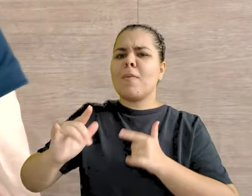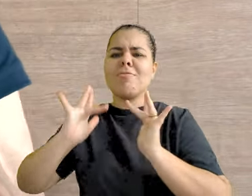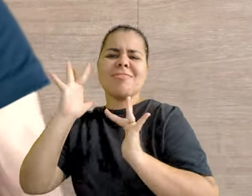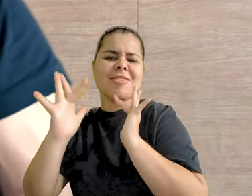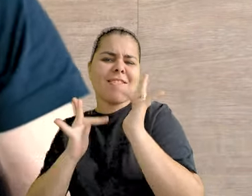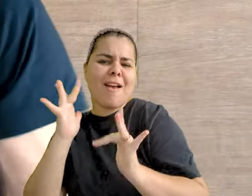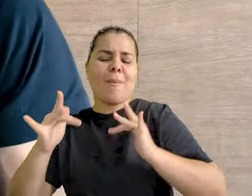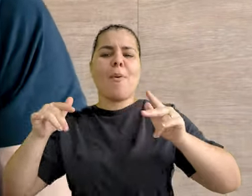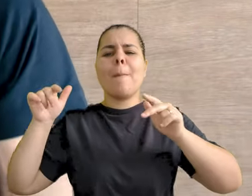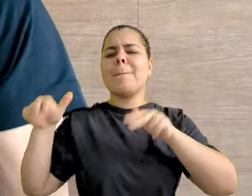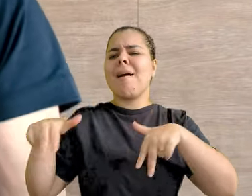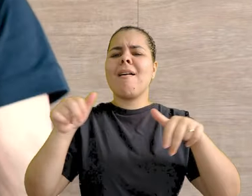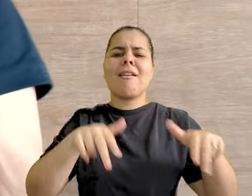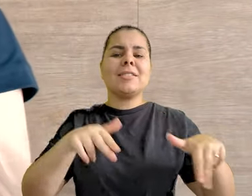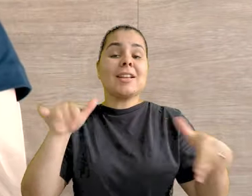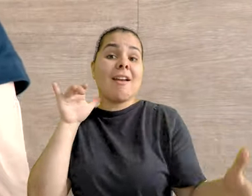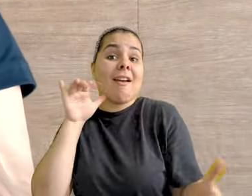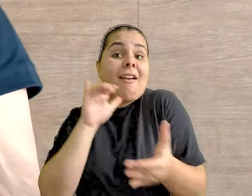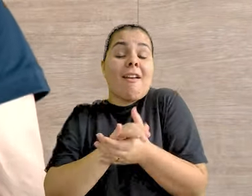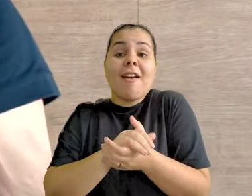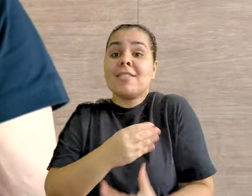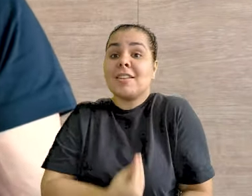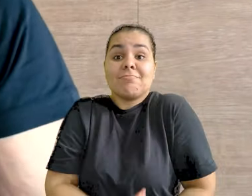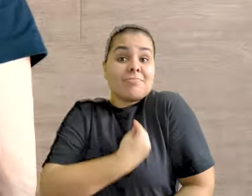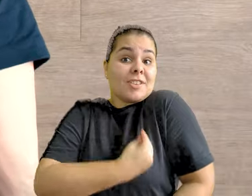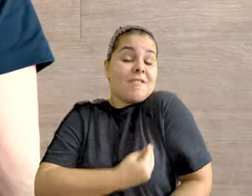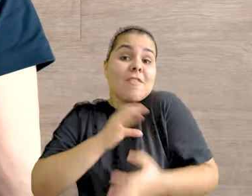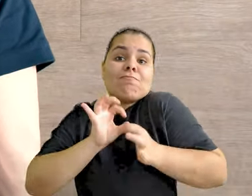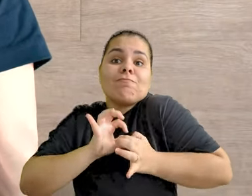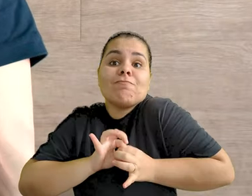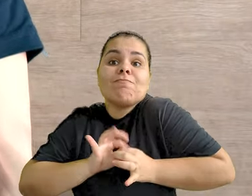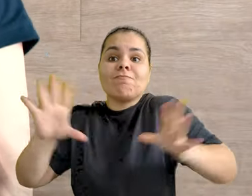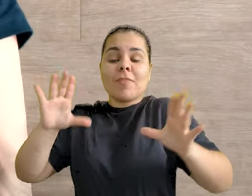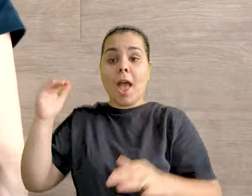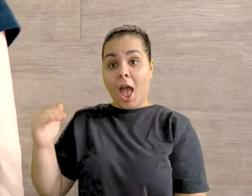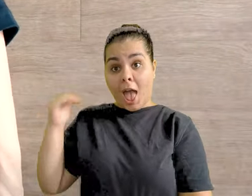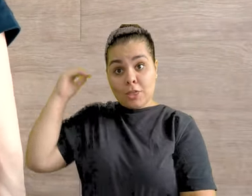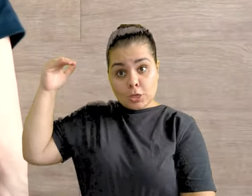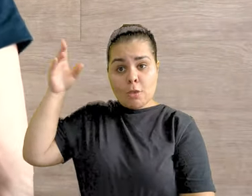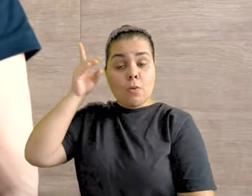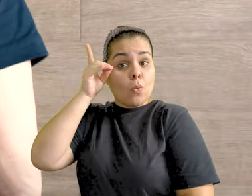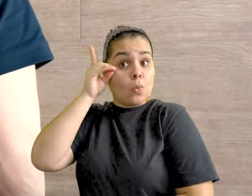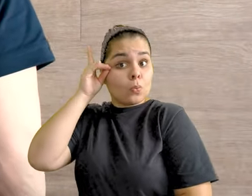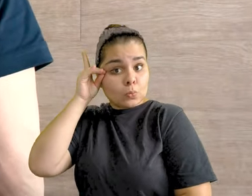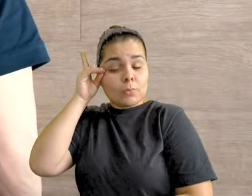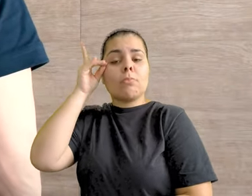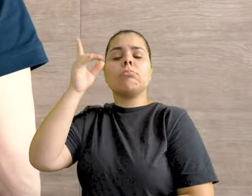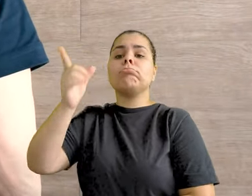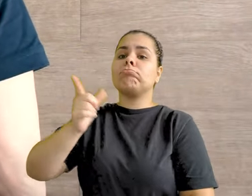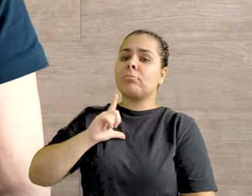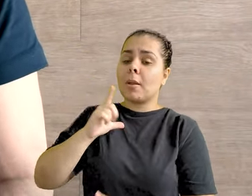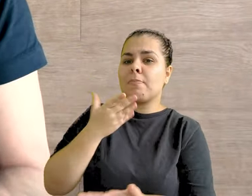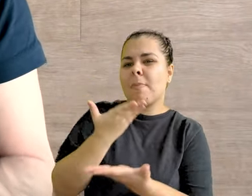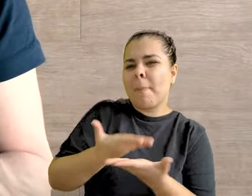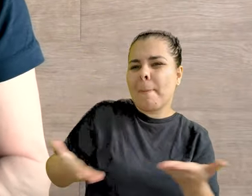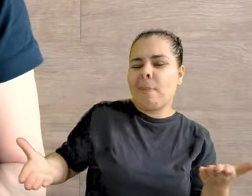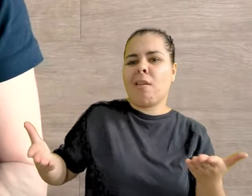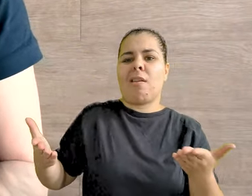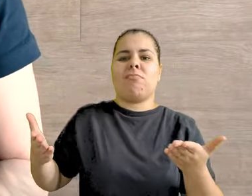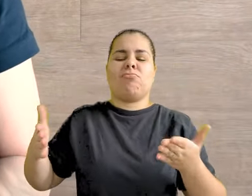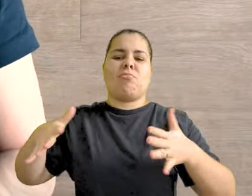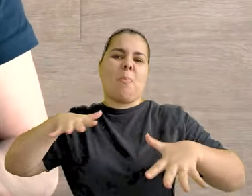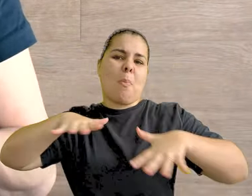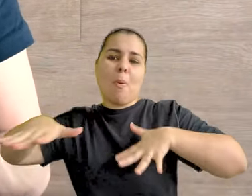passeando, casando e vivendo com autonomia. Adultos com síndrome de Down apresentam perda de habilidades de